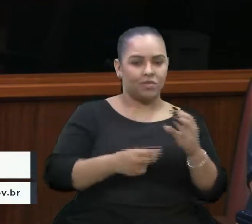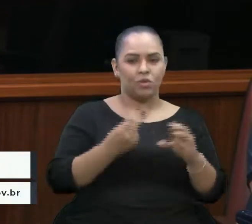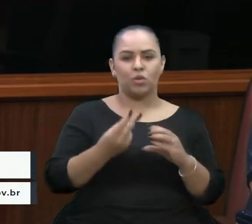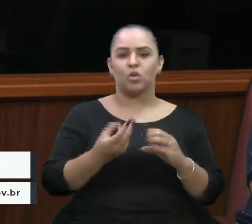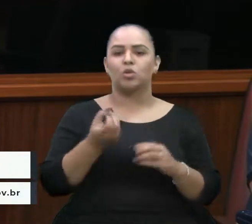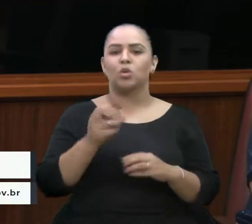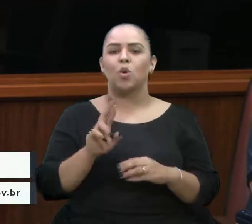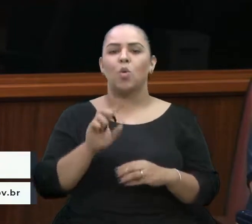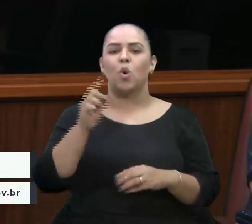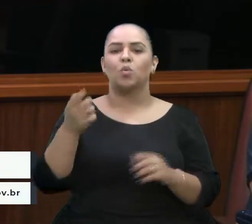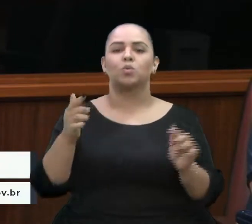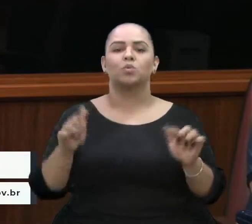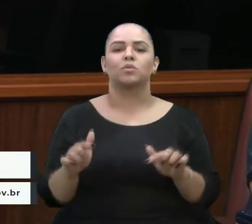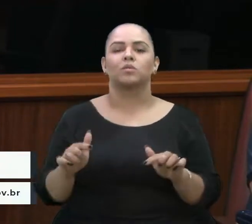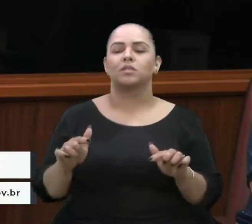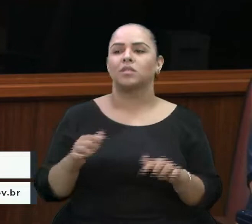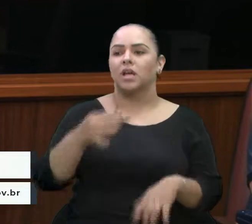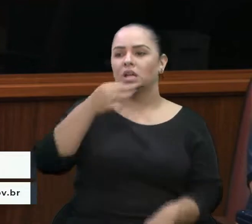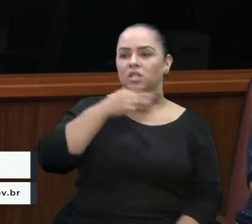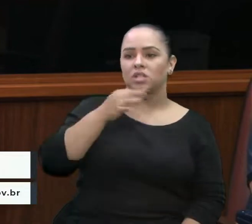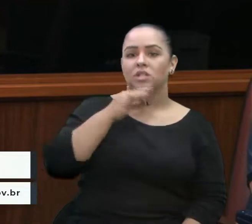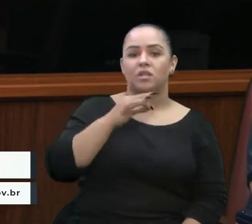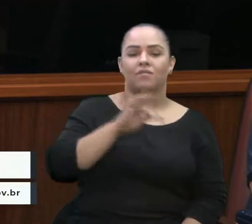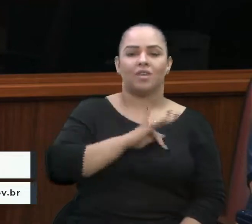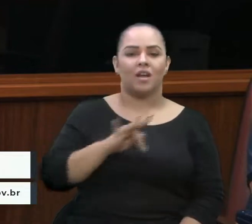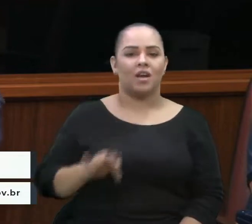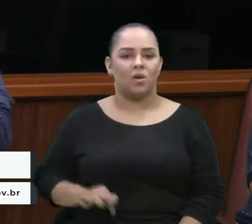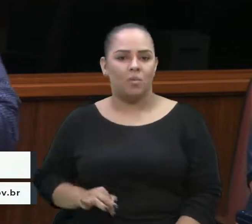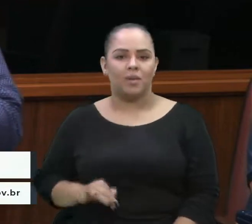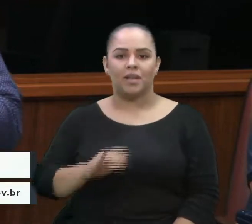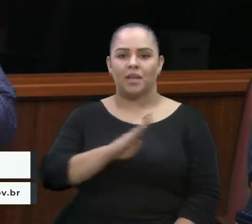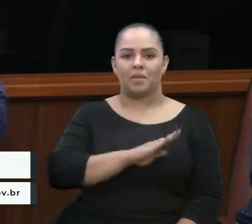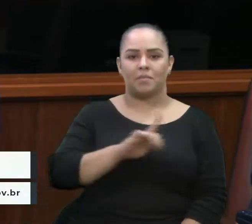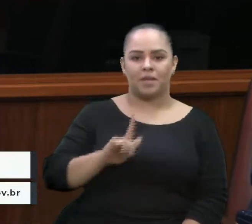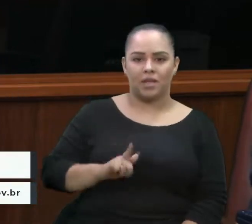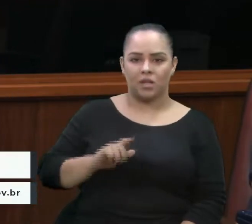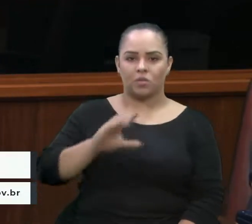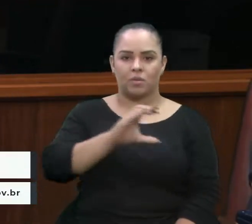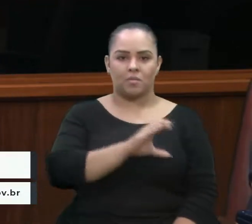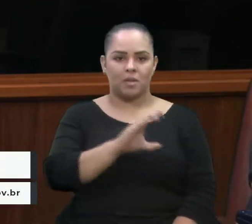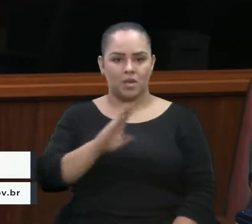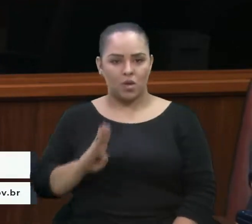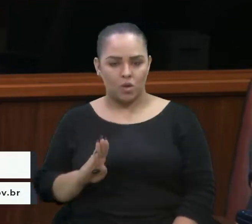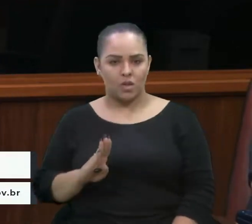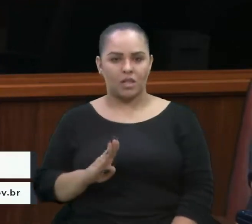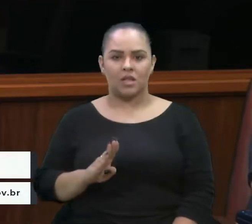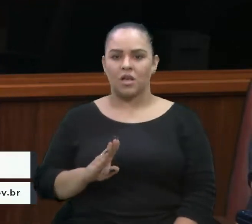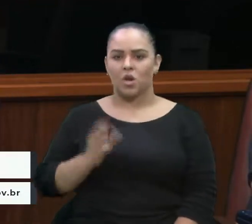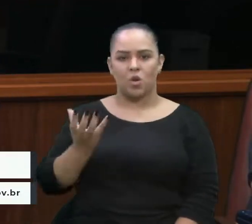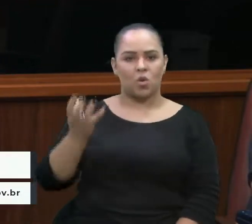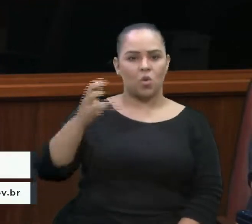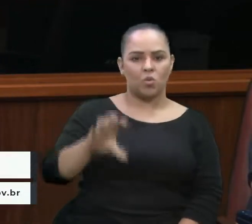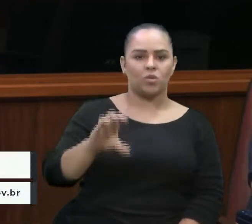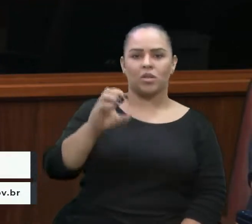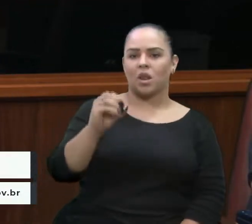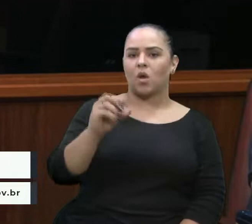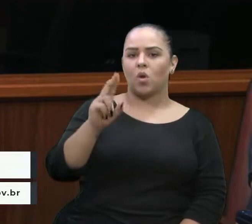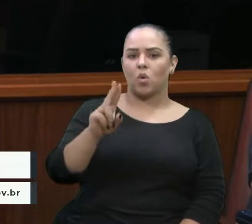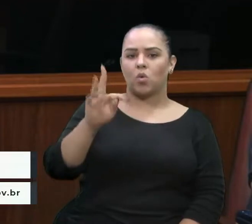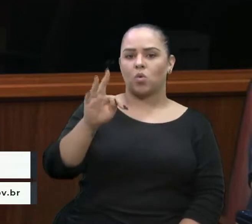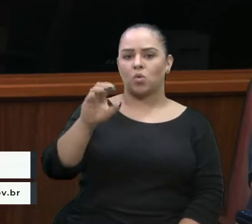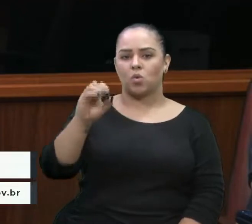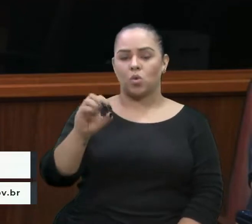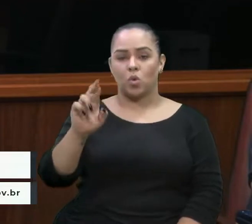aqui em Caxias, em Farroupilha, em Bento, em Barbosa, se manifestando contra a outorga, as